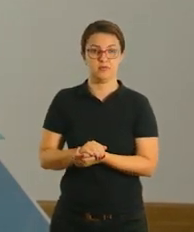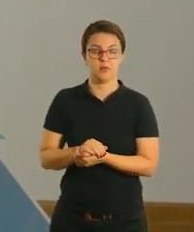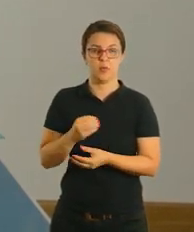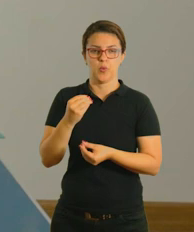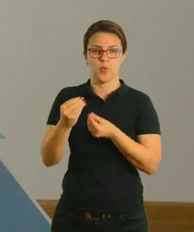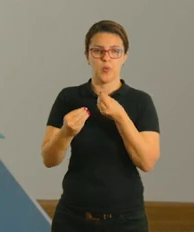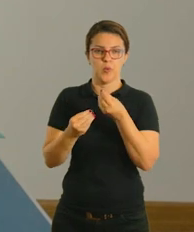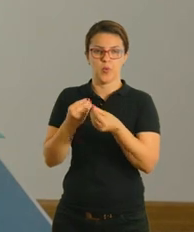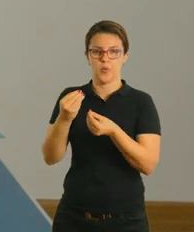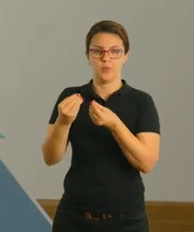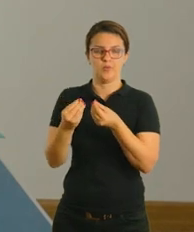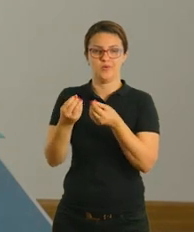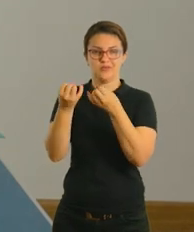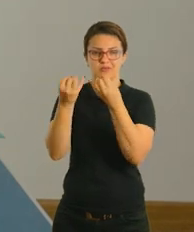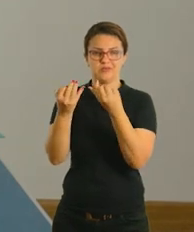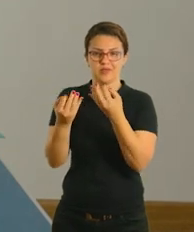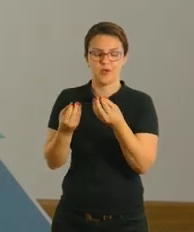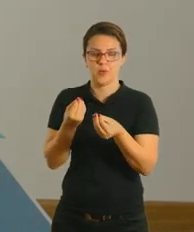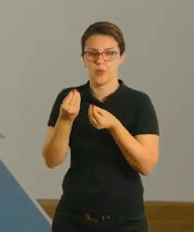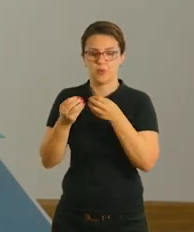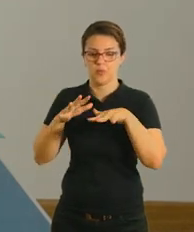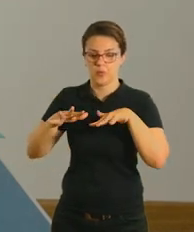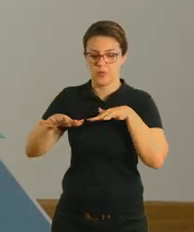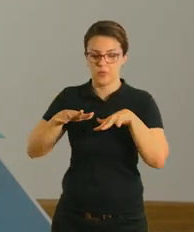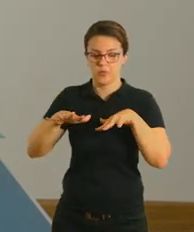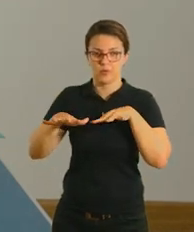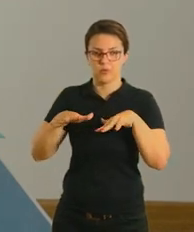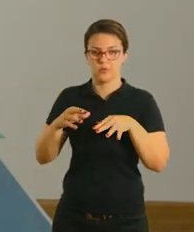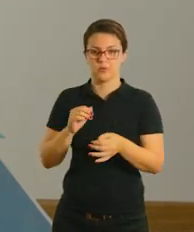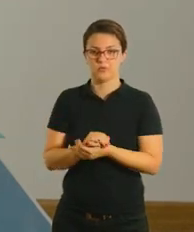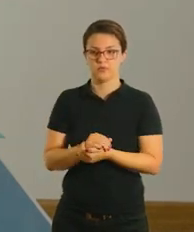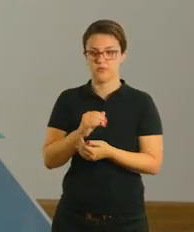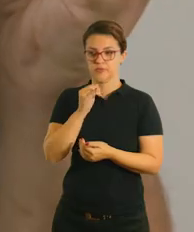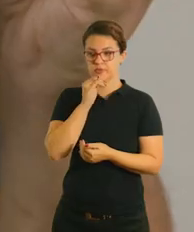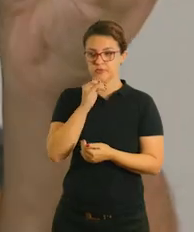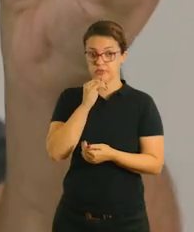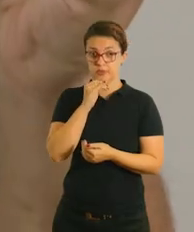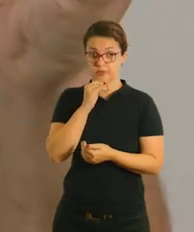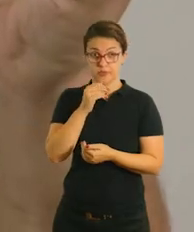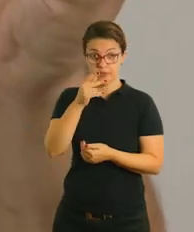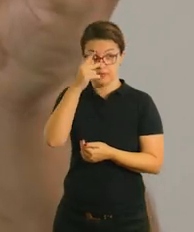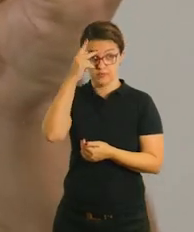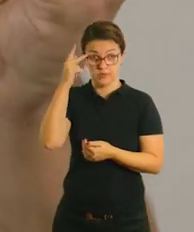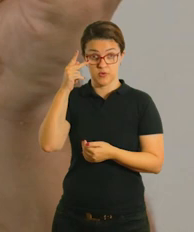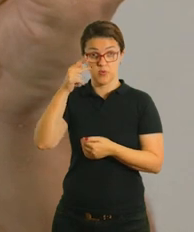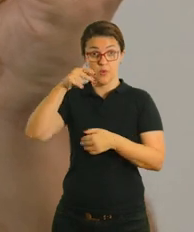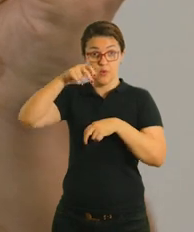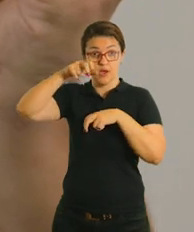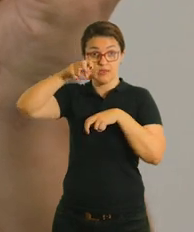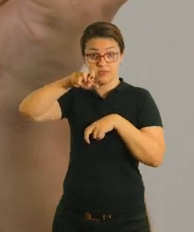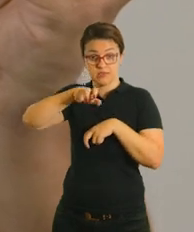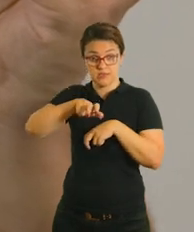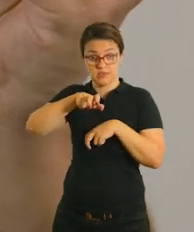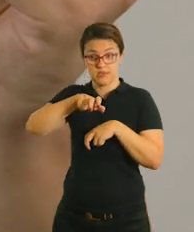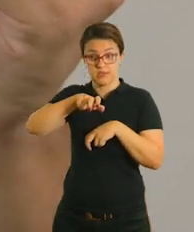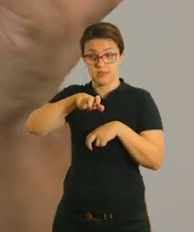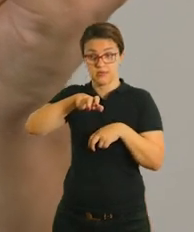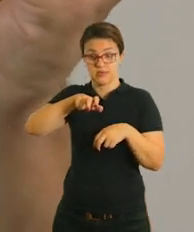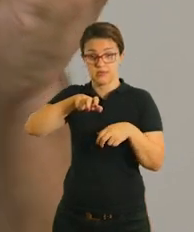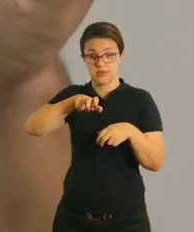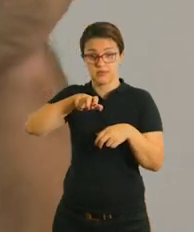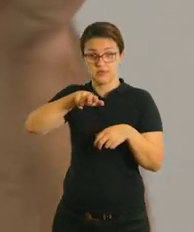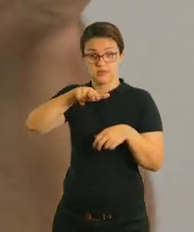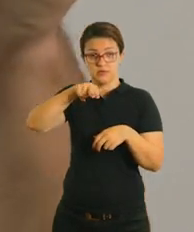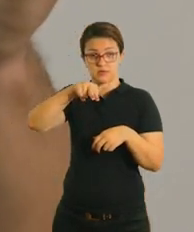a posição. Como assim, ó? Como que eu posso descrever essa posição? Eu descreveria que a pessoa tem que ficar sentada, com as pernas